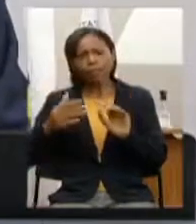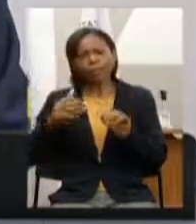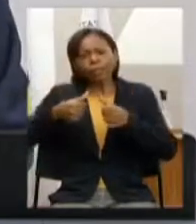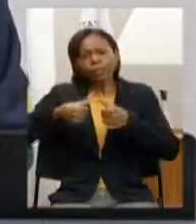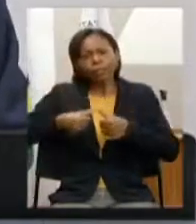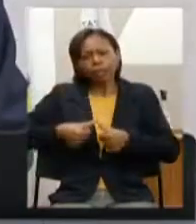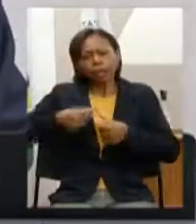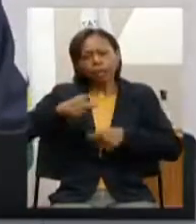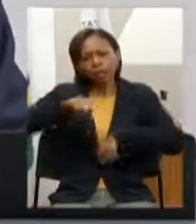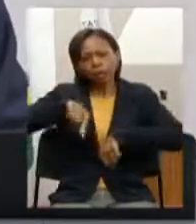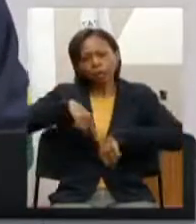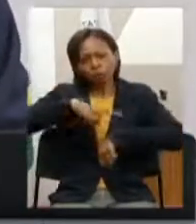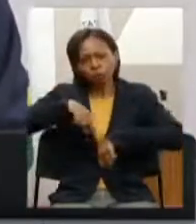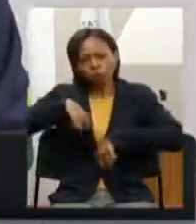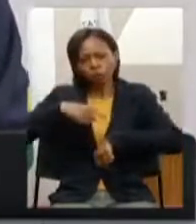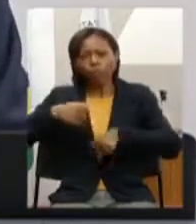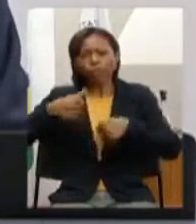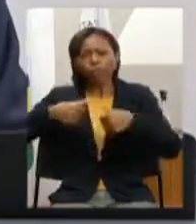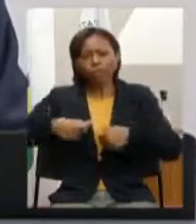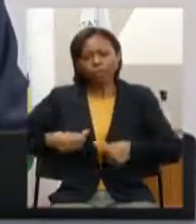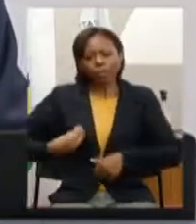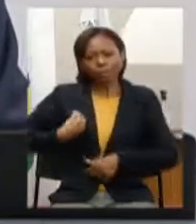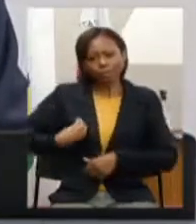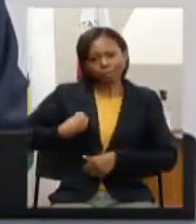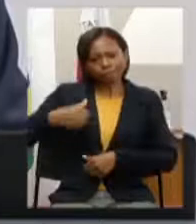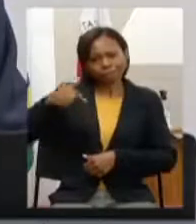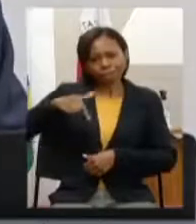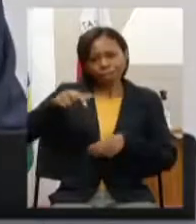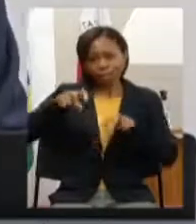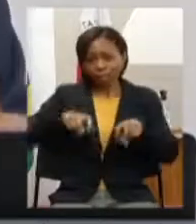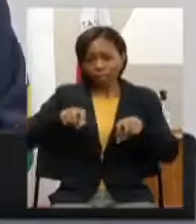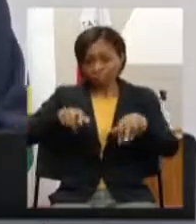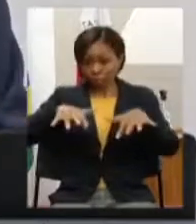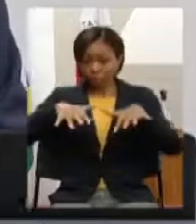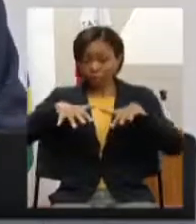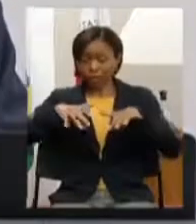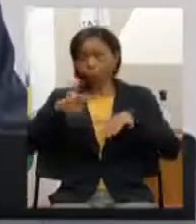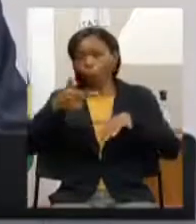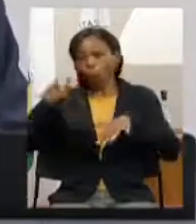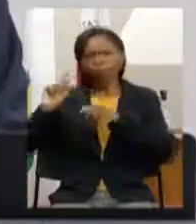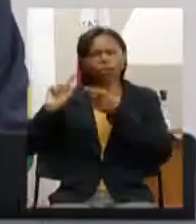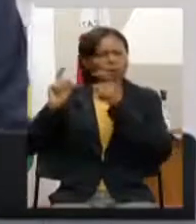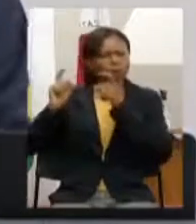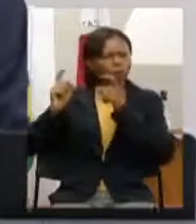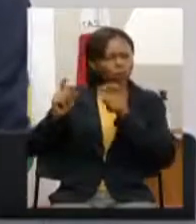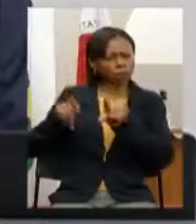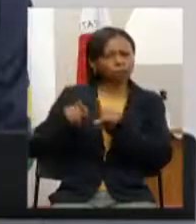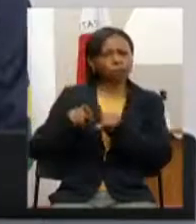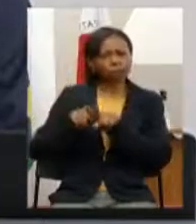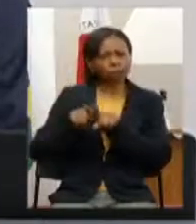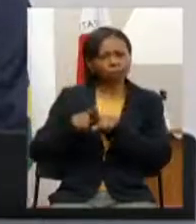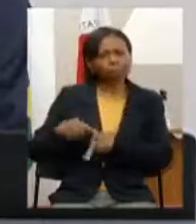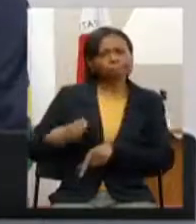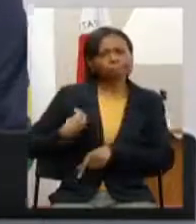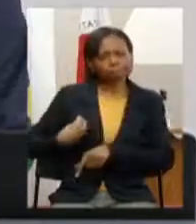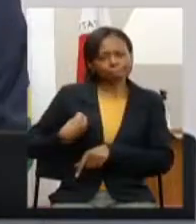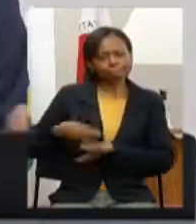essas horas participando dessa audiência que participaram de outras reuniões que